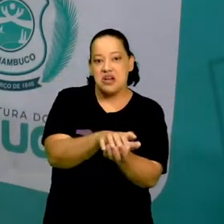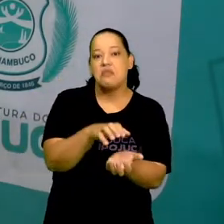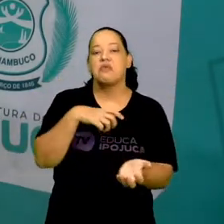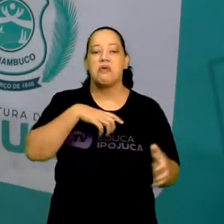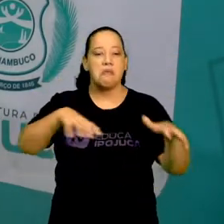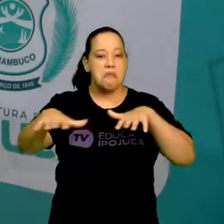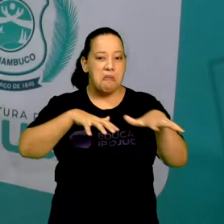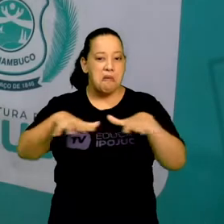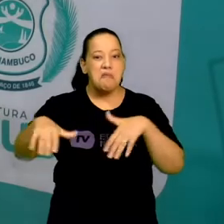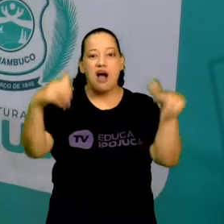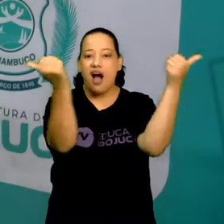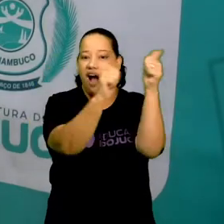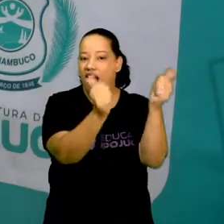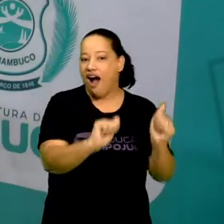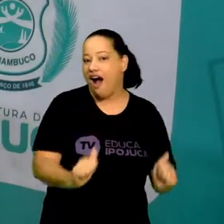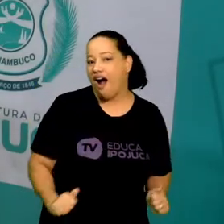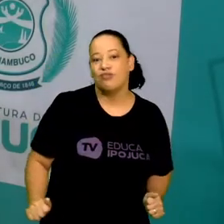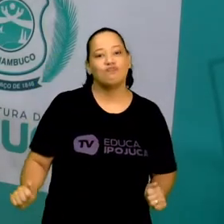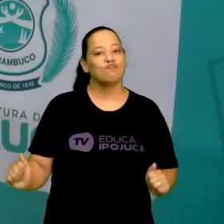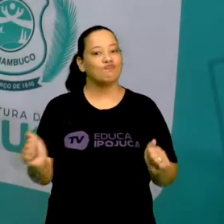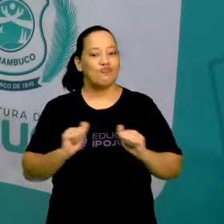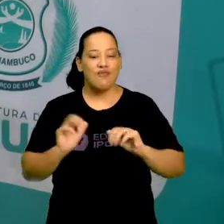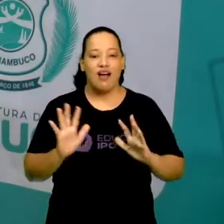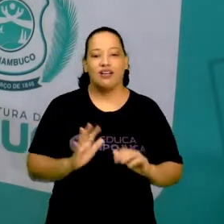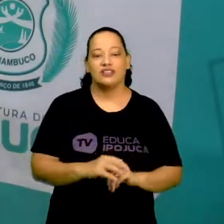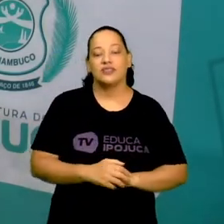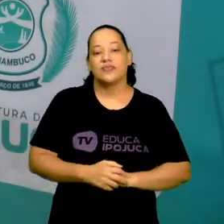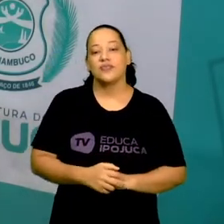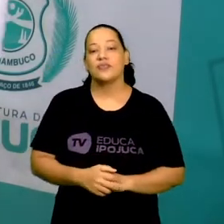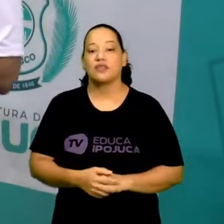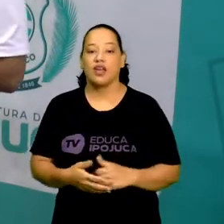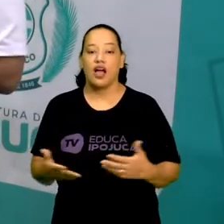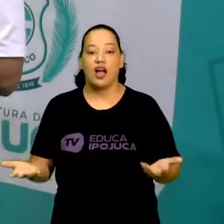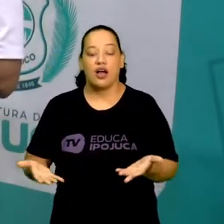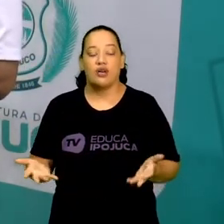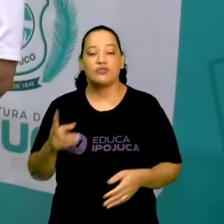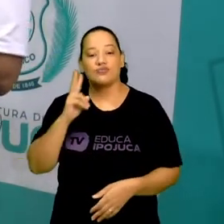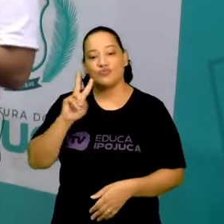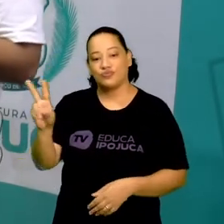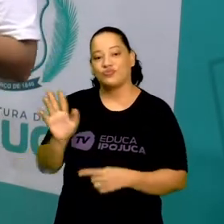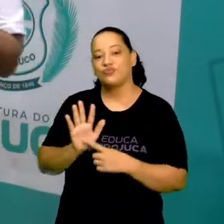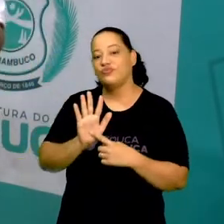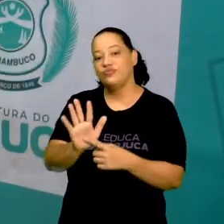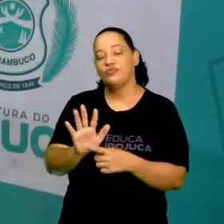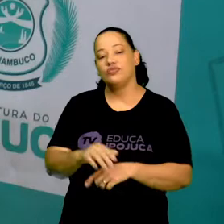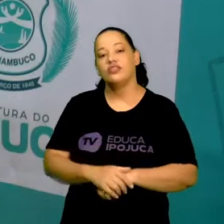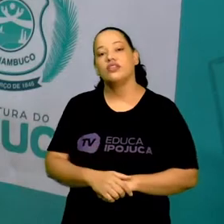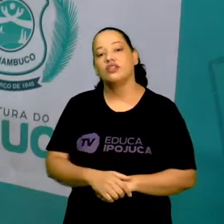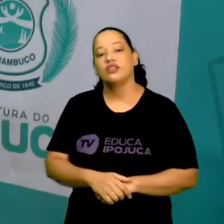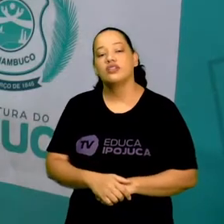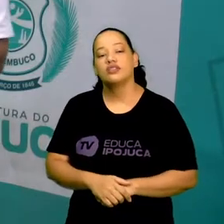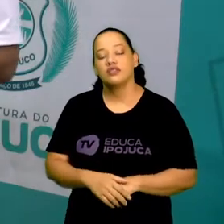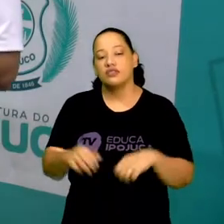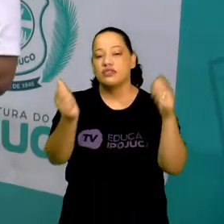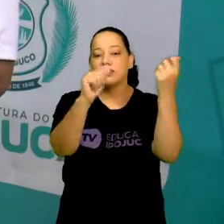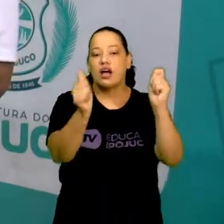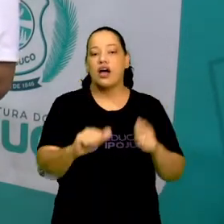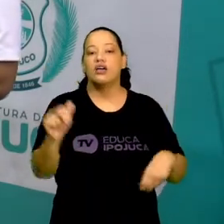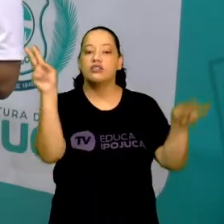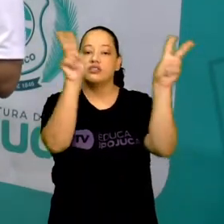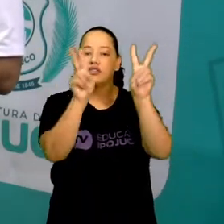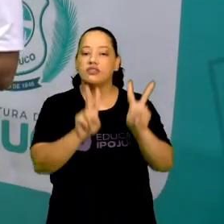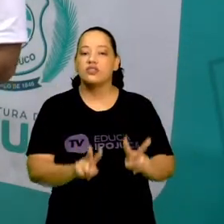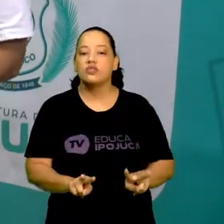riquíssimo. E aí eu trago para vocês aqui um pouco do que é arte visual. No